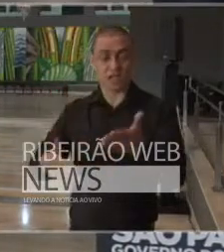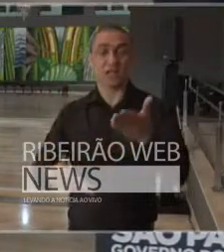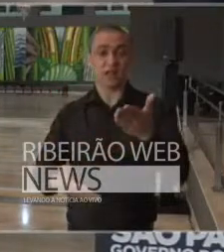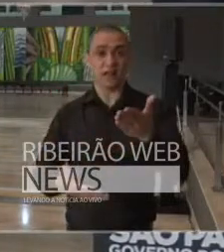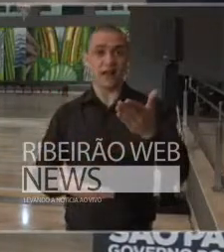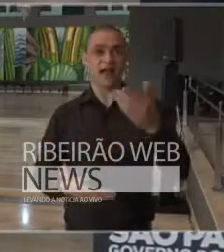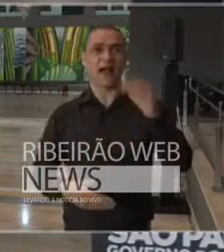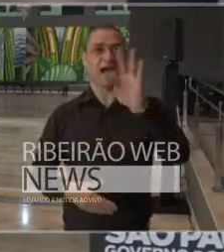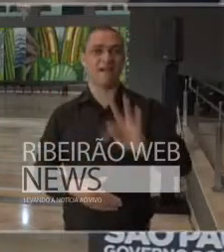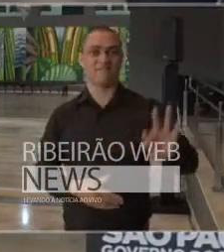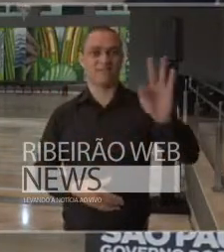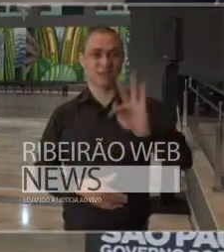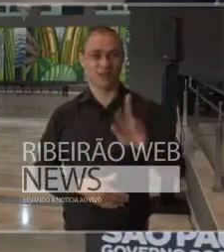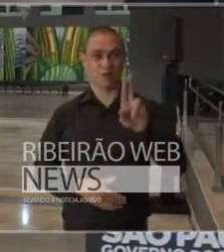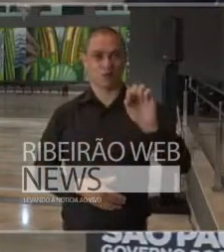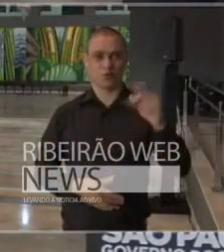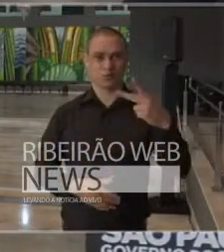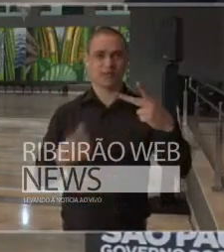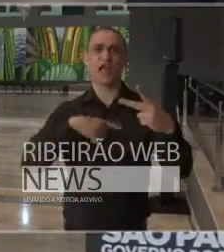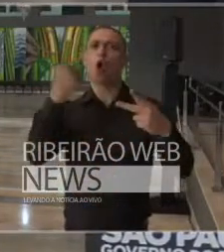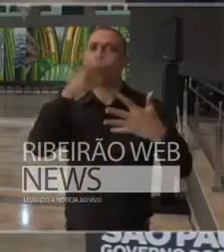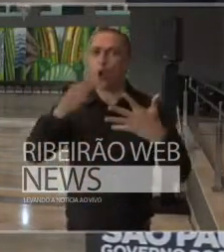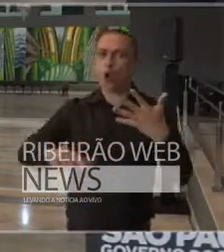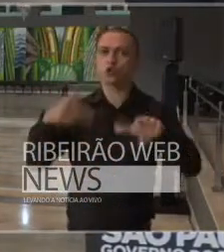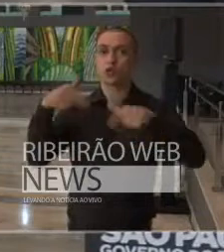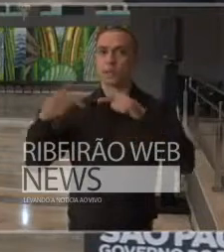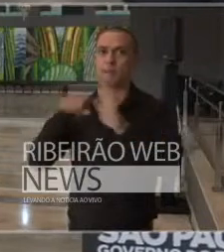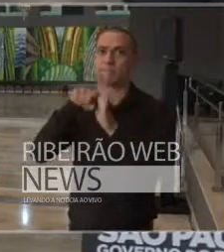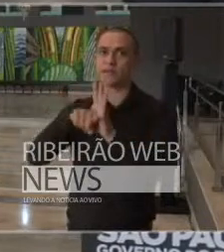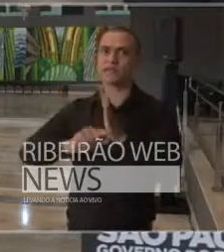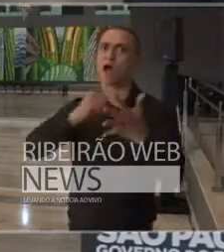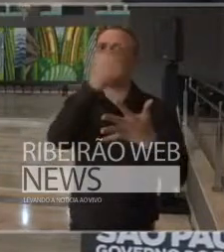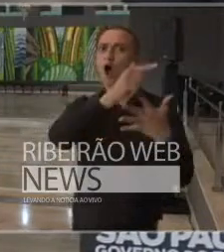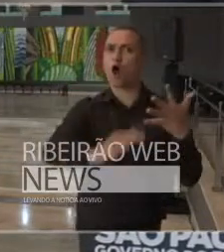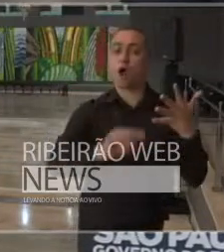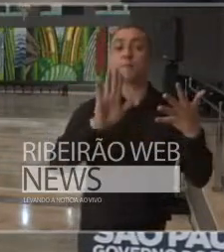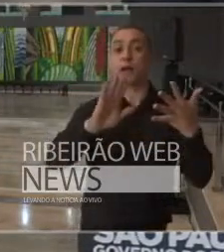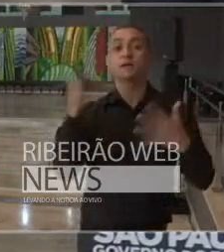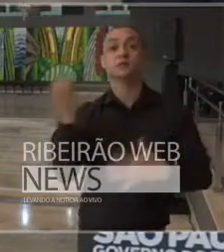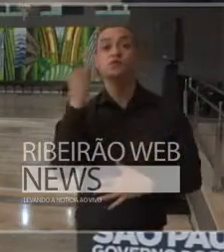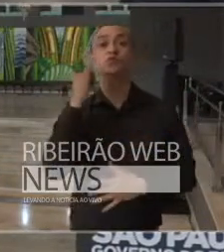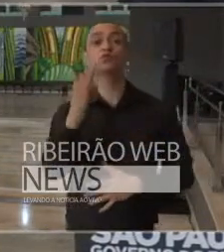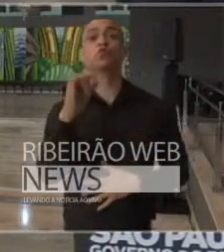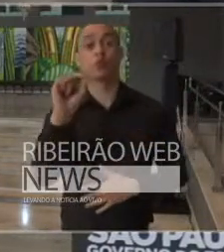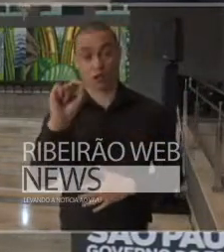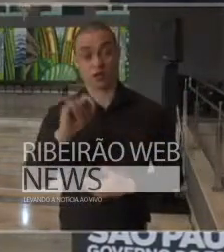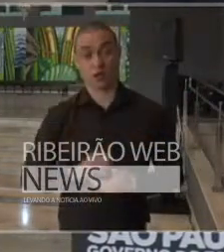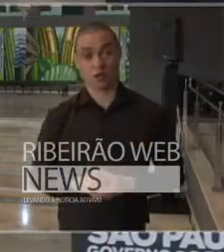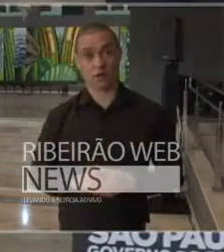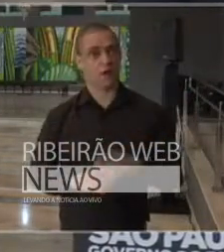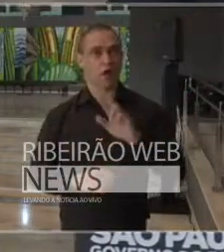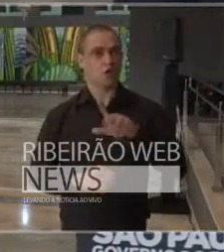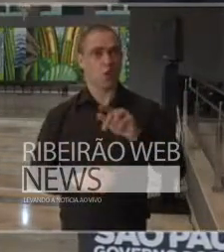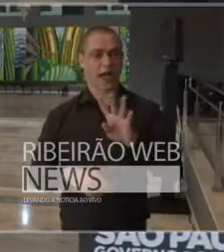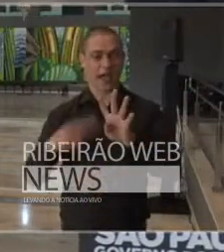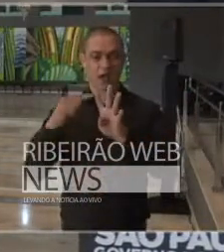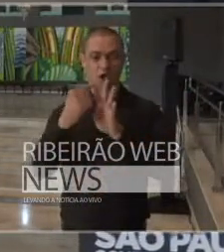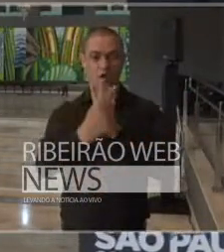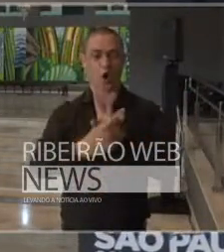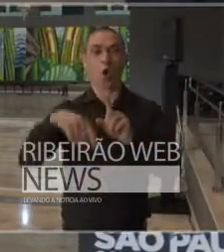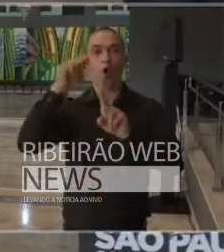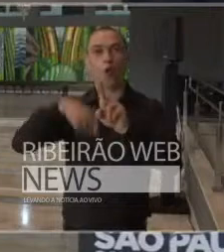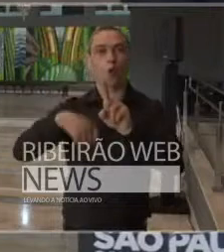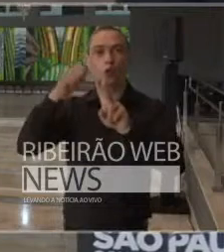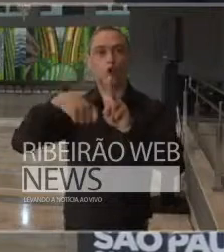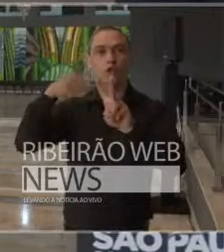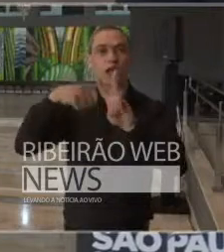a própria Universidade de São Paulo tem várias outras iniciativas, mas é importante destacar, não foi em quatro meses que isso foi